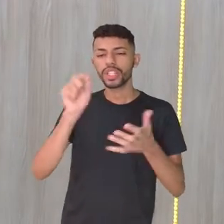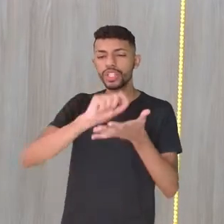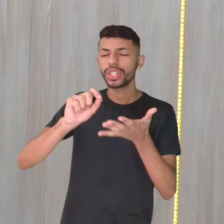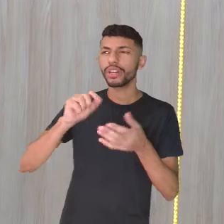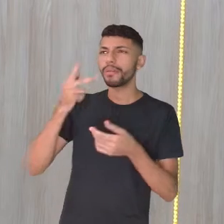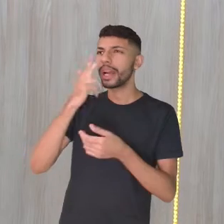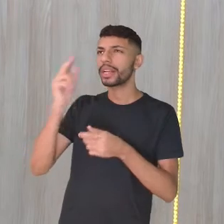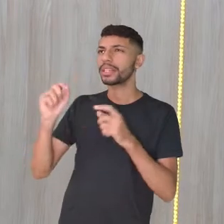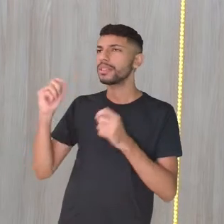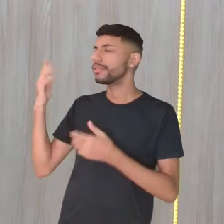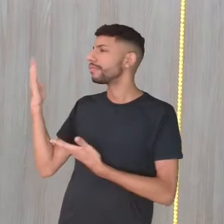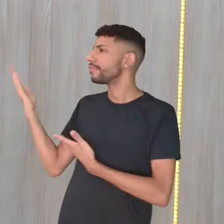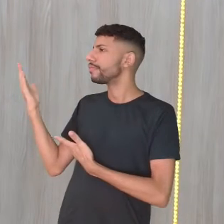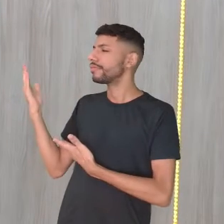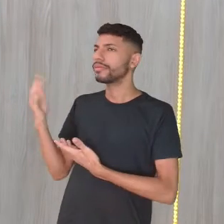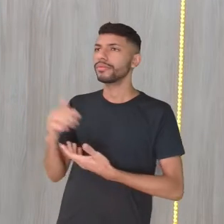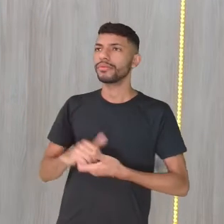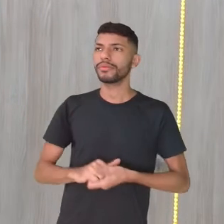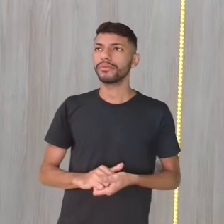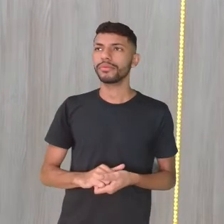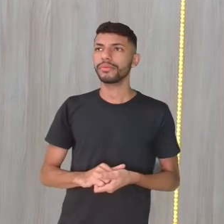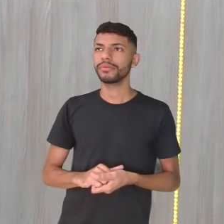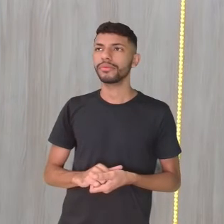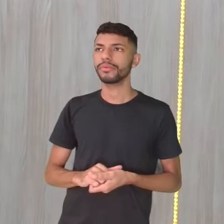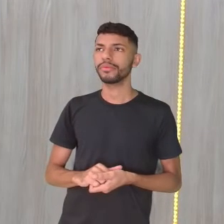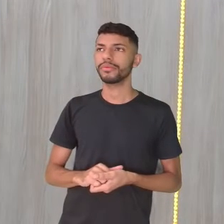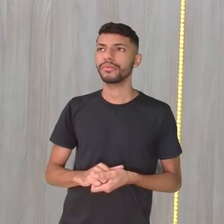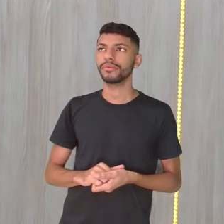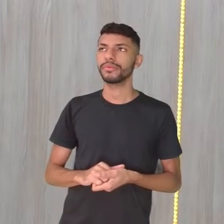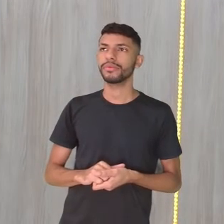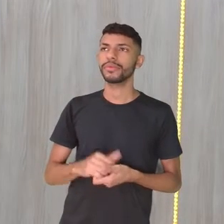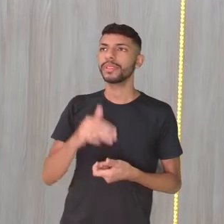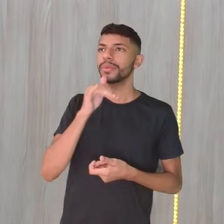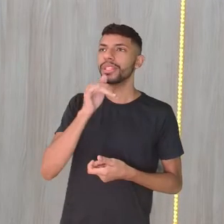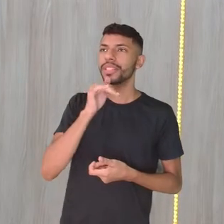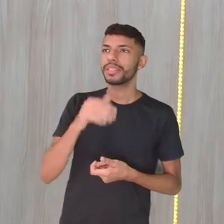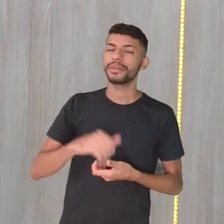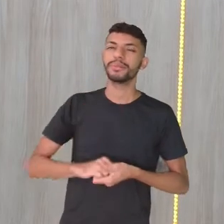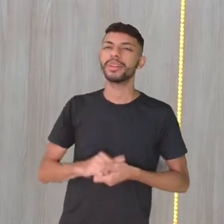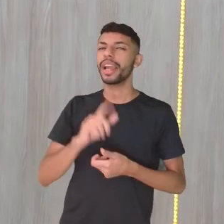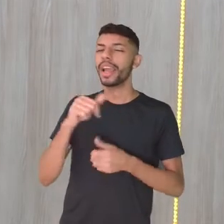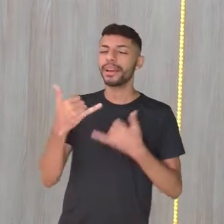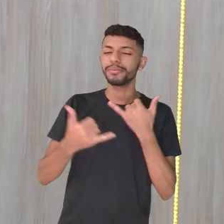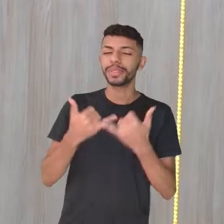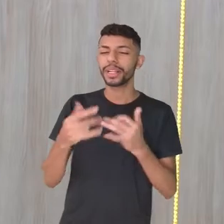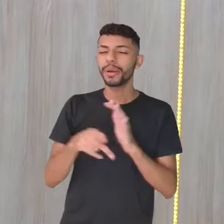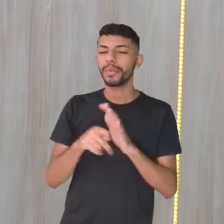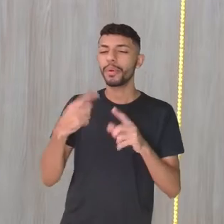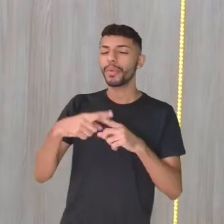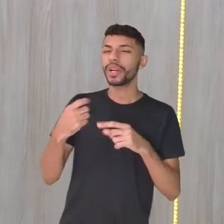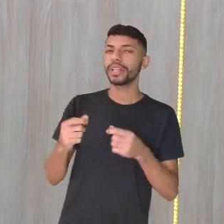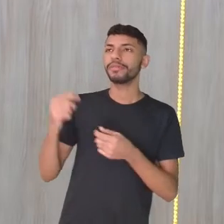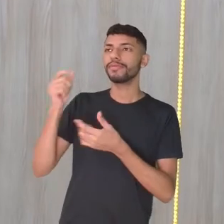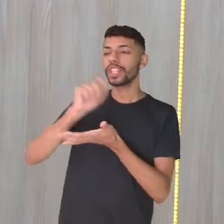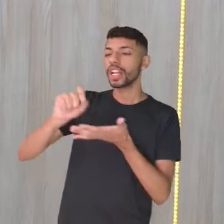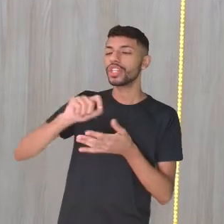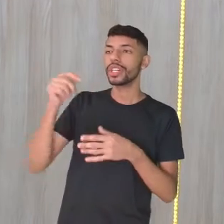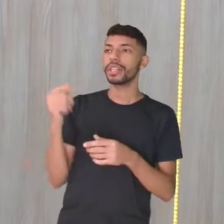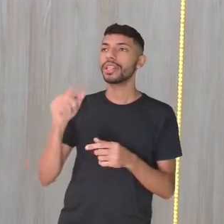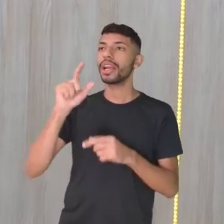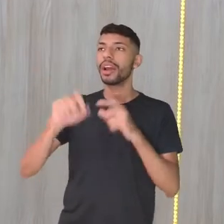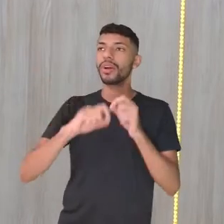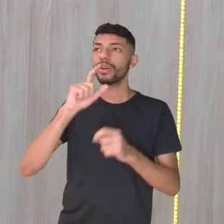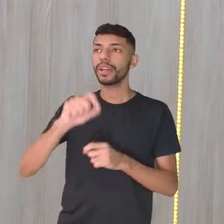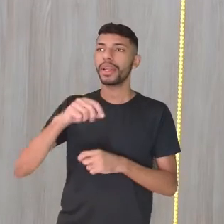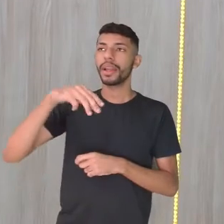o que aqui? Dia 4 de maio. Certo? Então, é uma brincadeira que se faz em inglês, que no dia 4 de